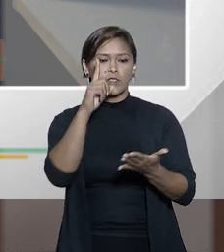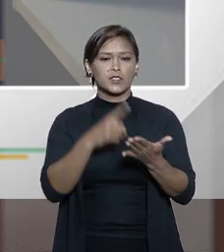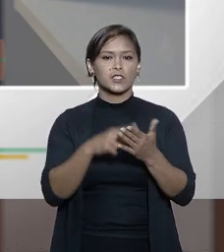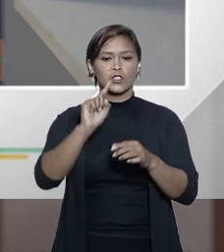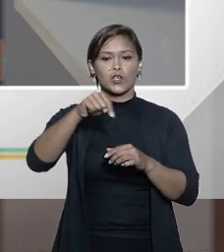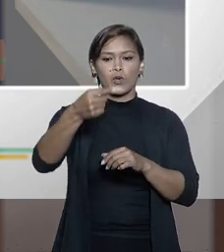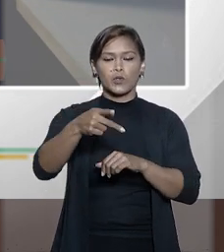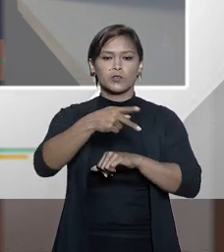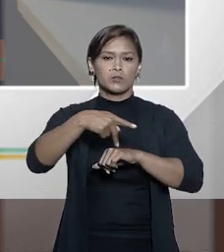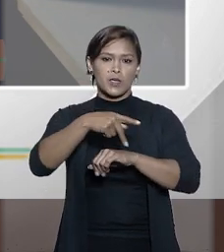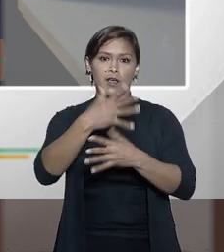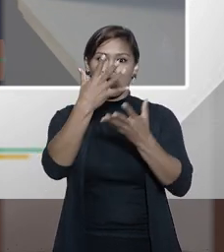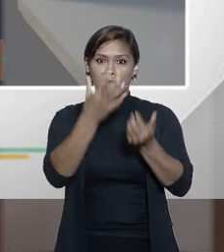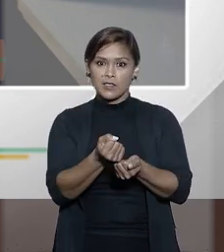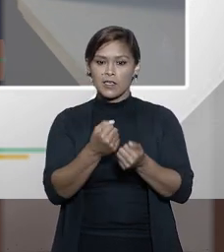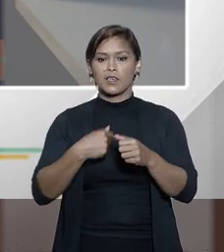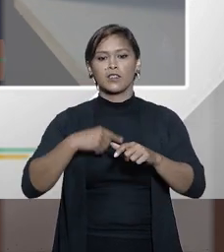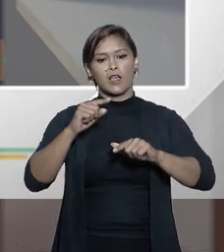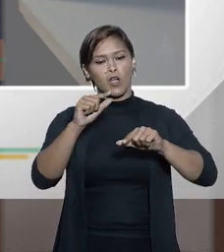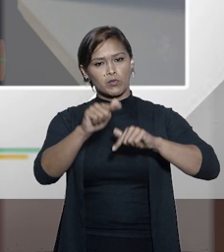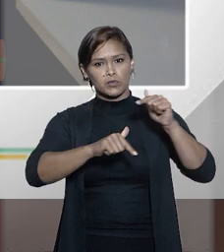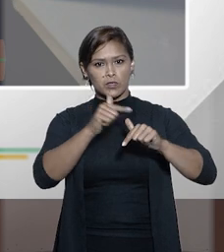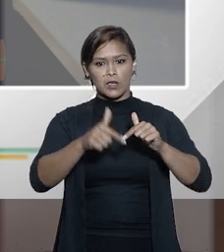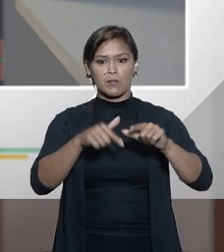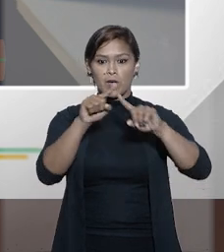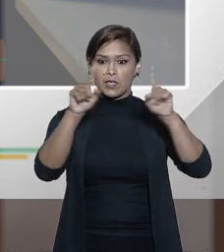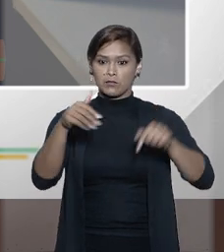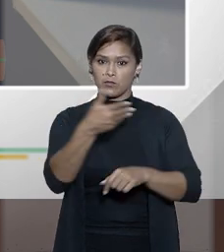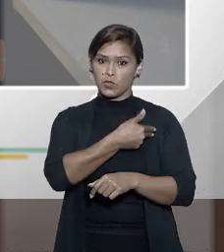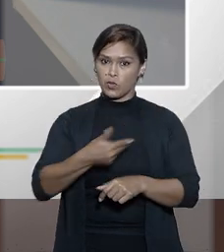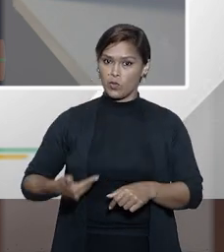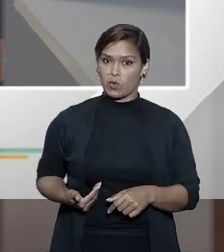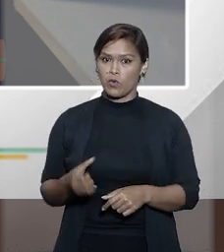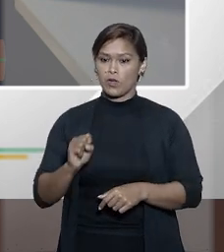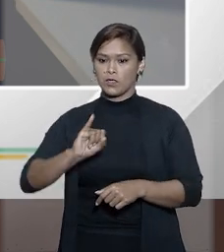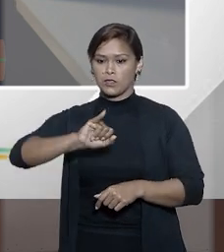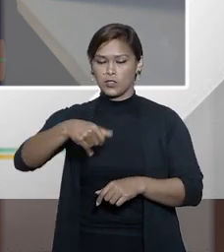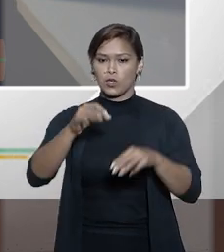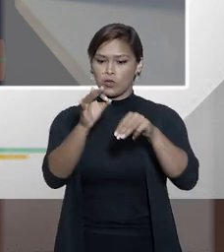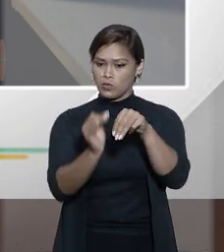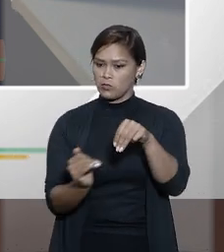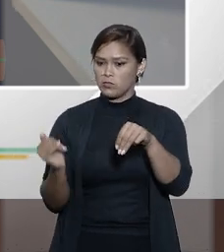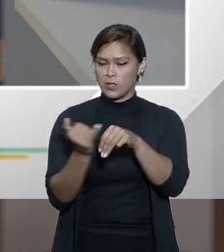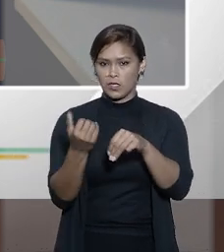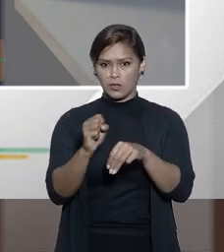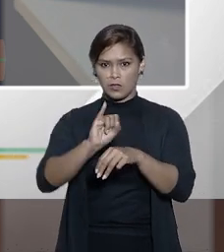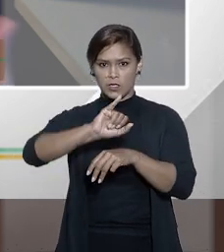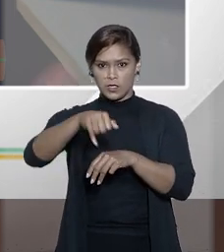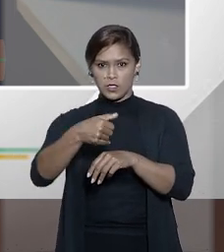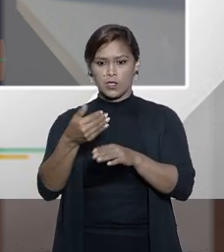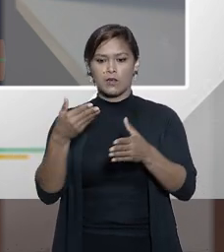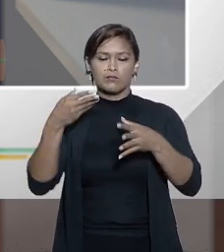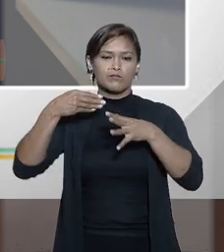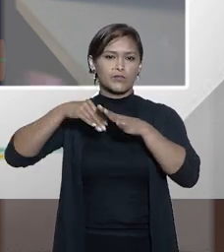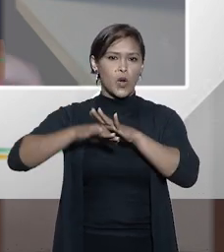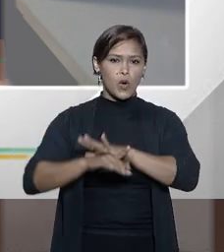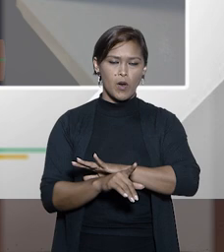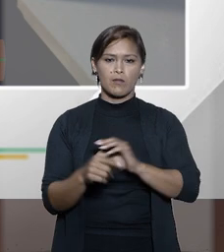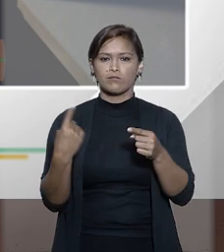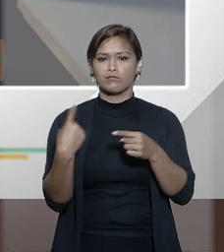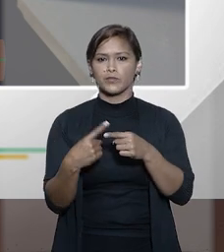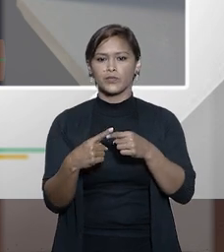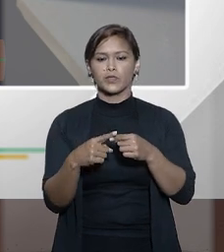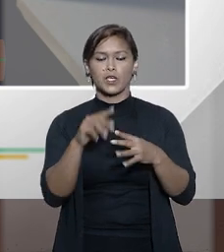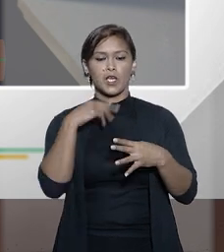decisões reconhecidas ou o trabalho dos servidores aqui do STJ o trabalho dos ministros do STJ vai pelo ralo porque